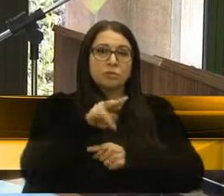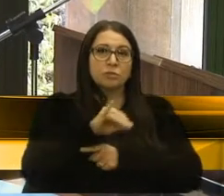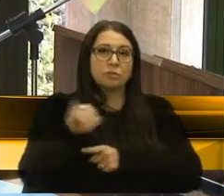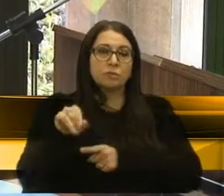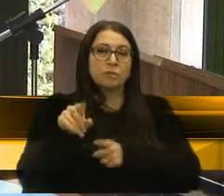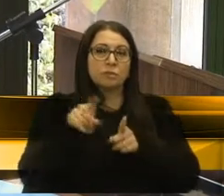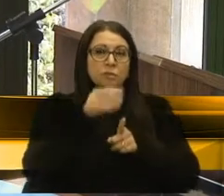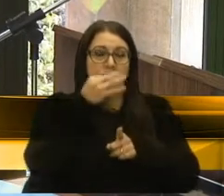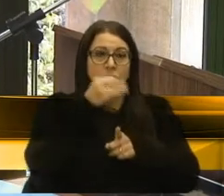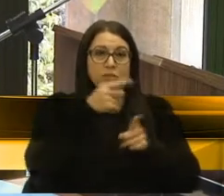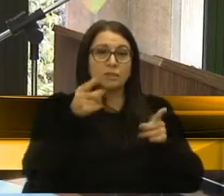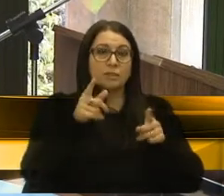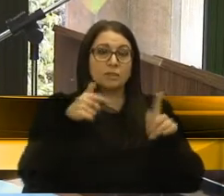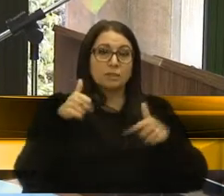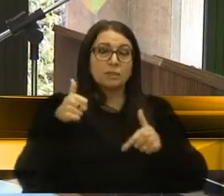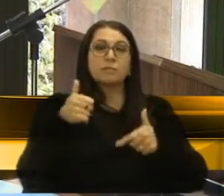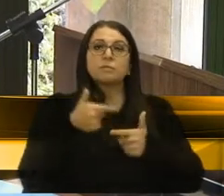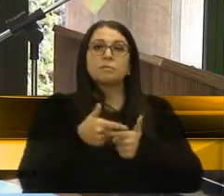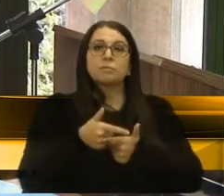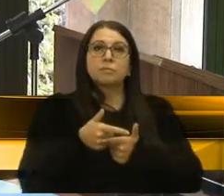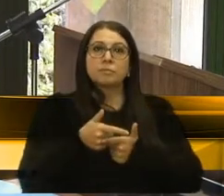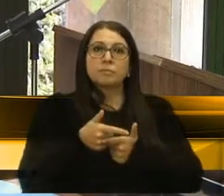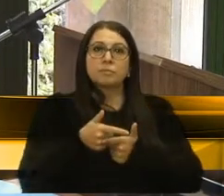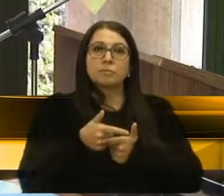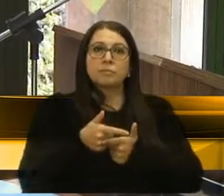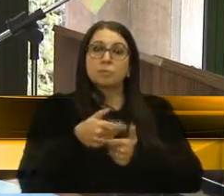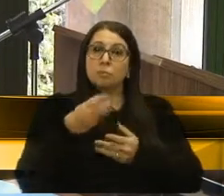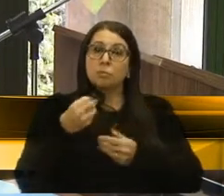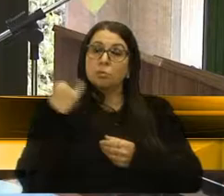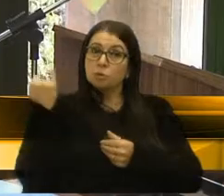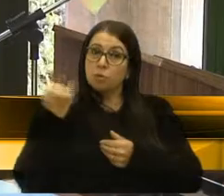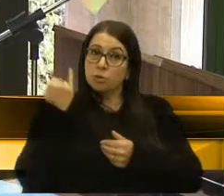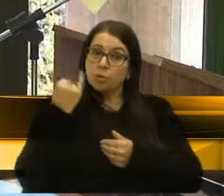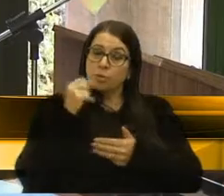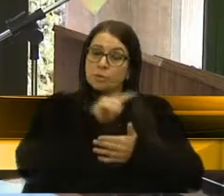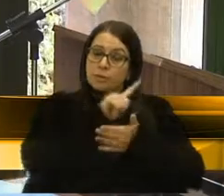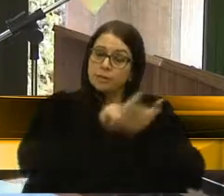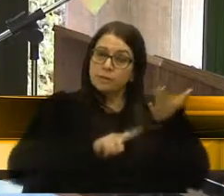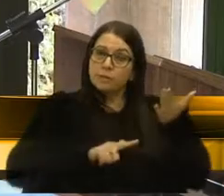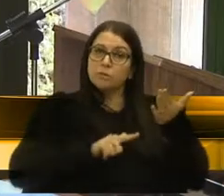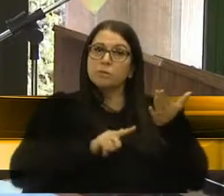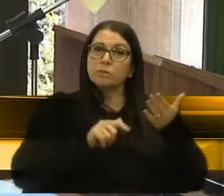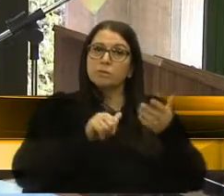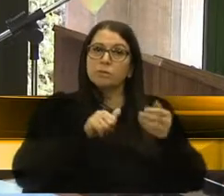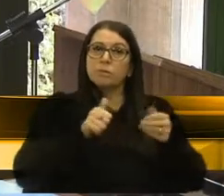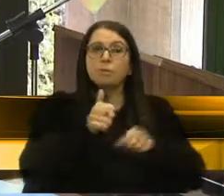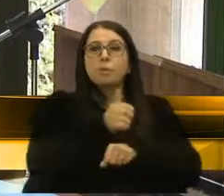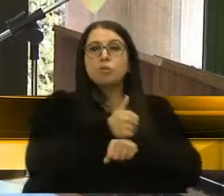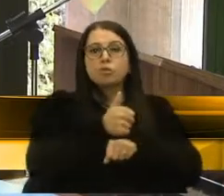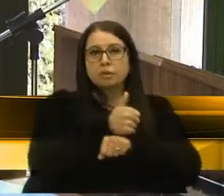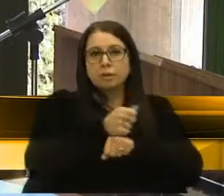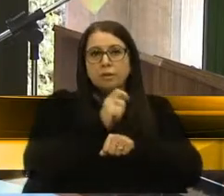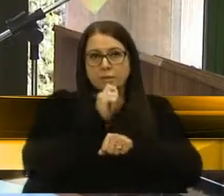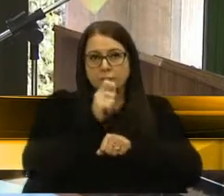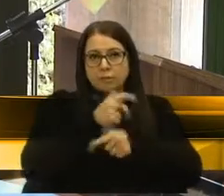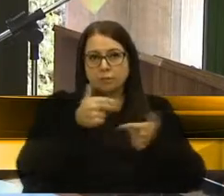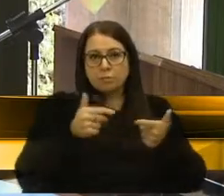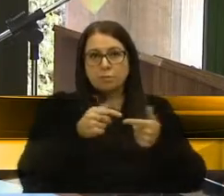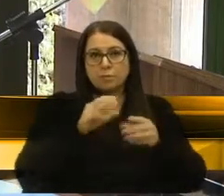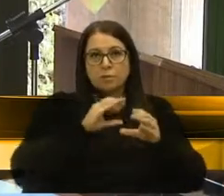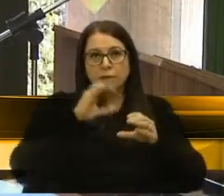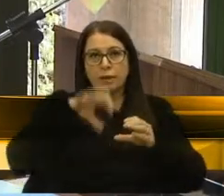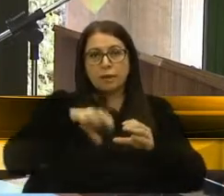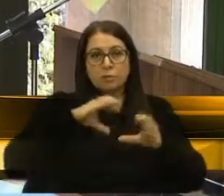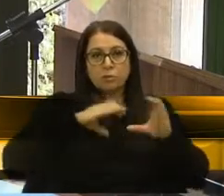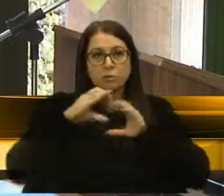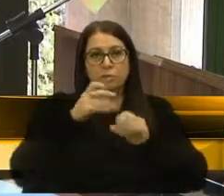serviço, um trabalho muito importante para a literatura, para o jornalismo e para a área da comunicação. Só quero deixar esse